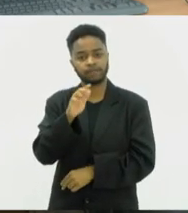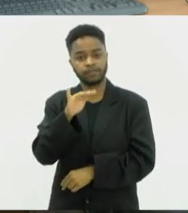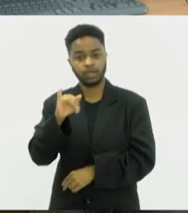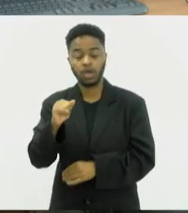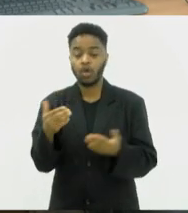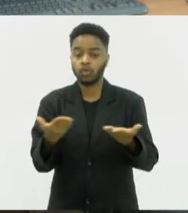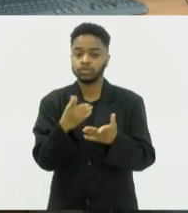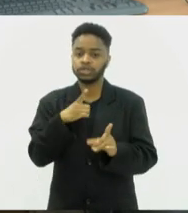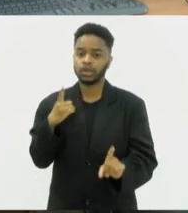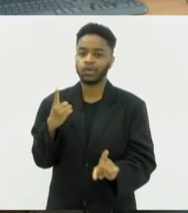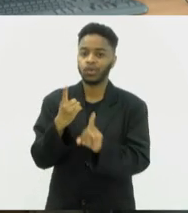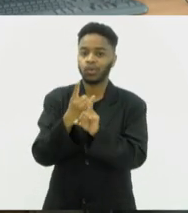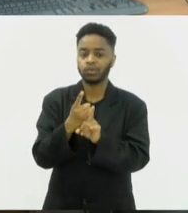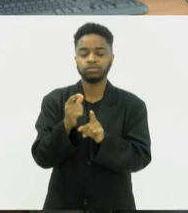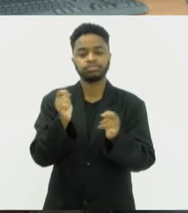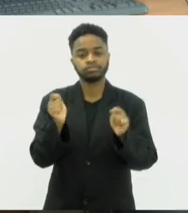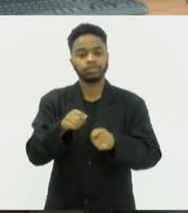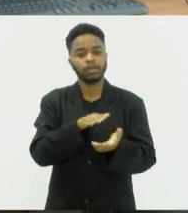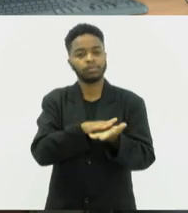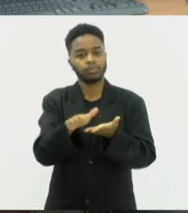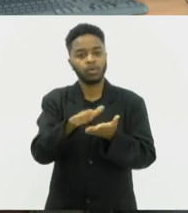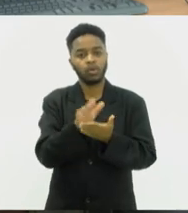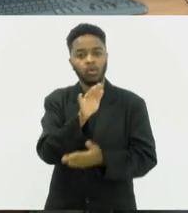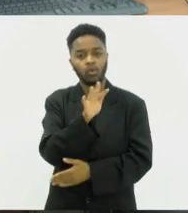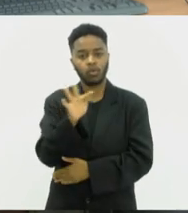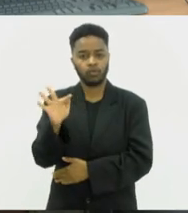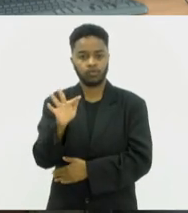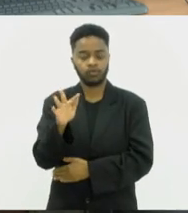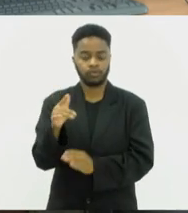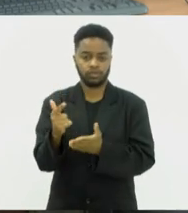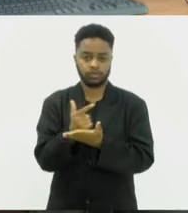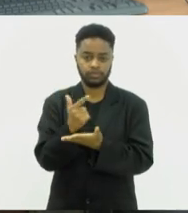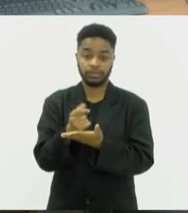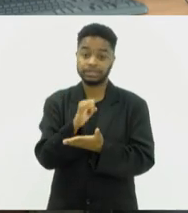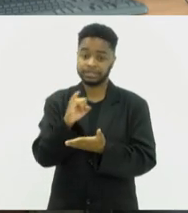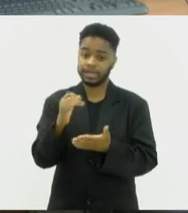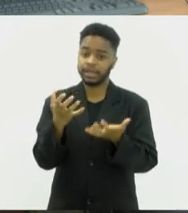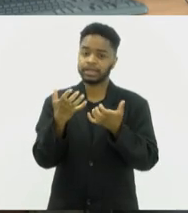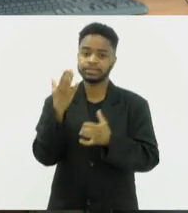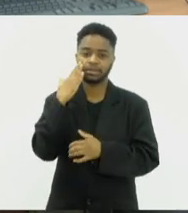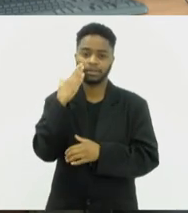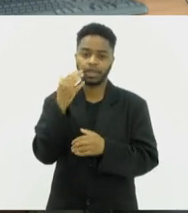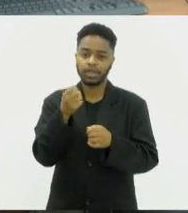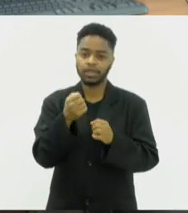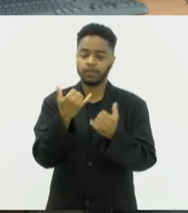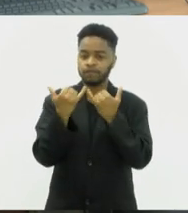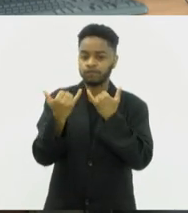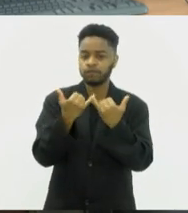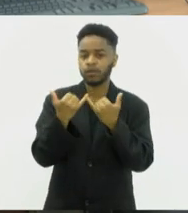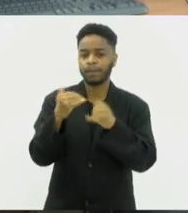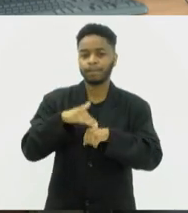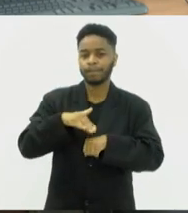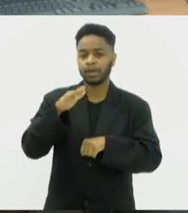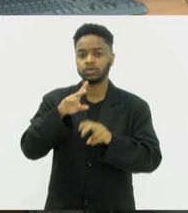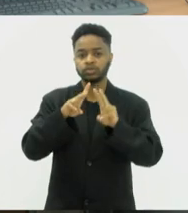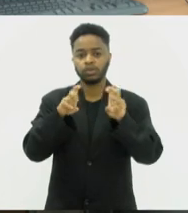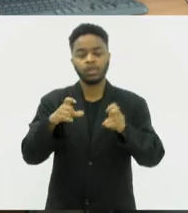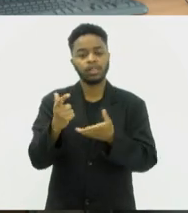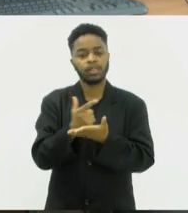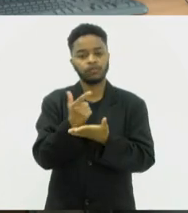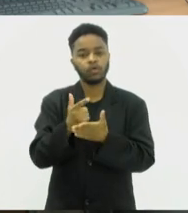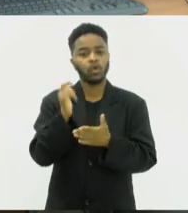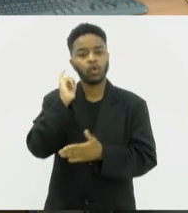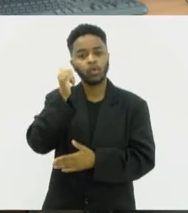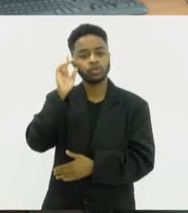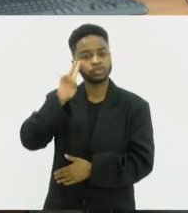o lançamento da publicação na Universidade Federal Fluminense. Para saber mais um pouco sobre esse livro, que conta a história do Sistema Único de